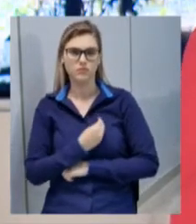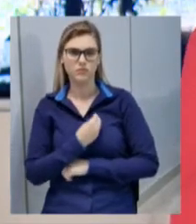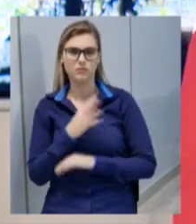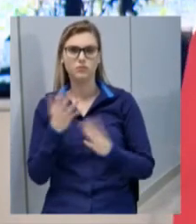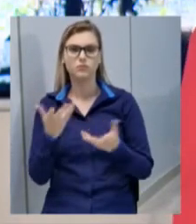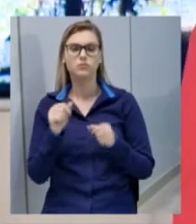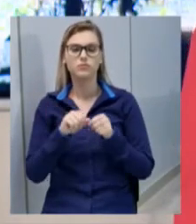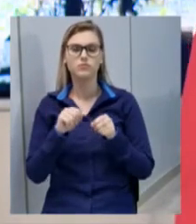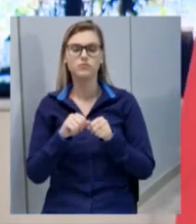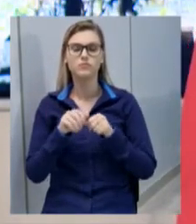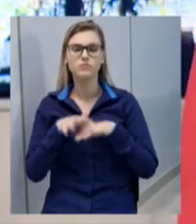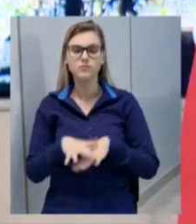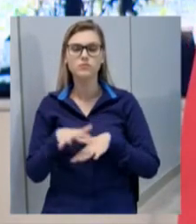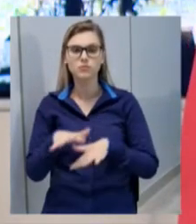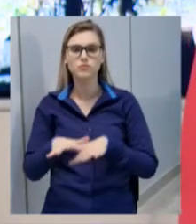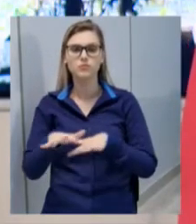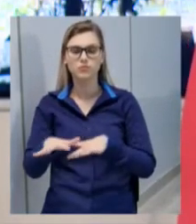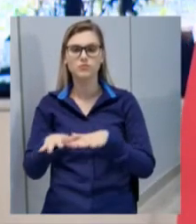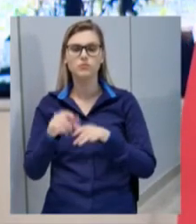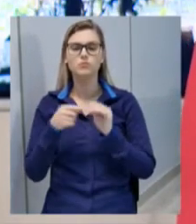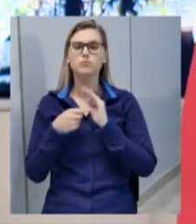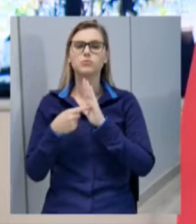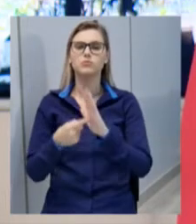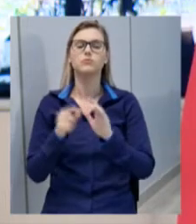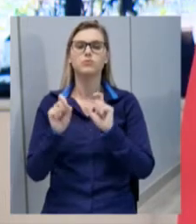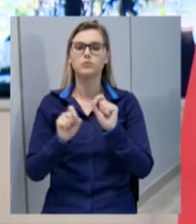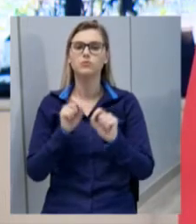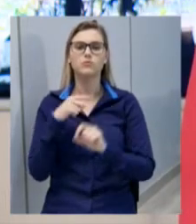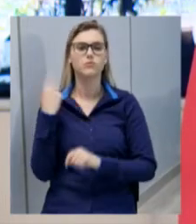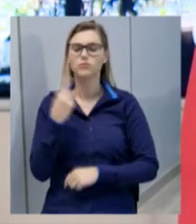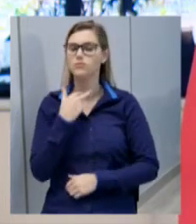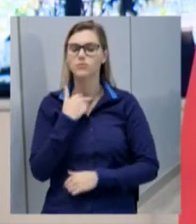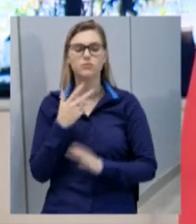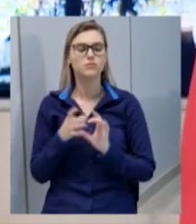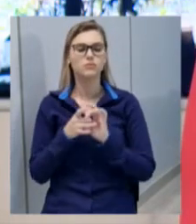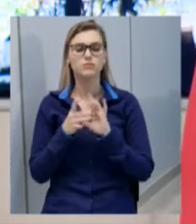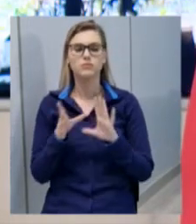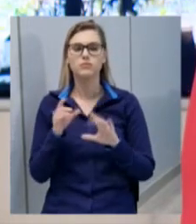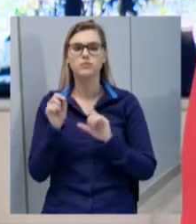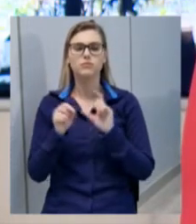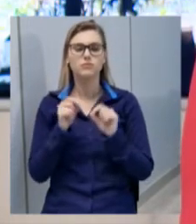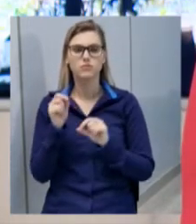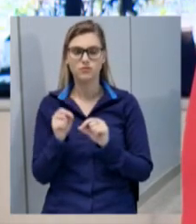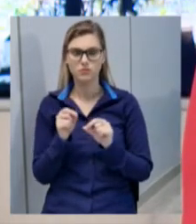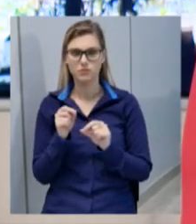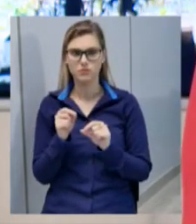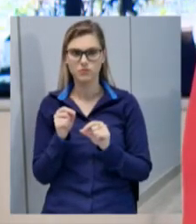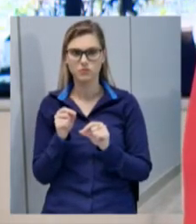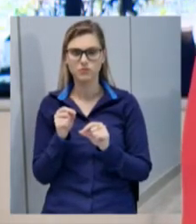manifestação, mostrando que a gente não pode permitir que o fascismo